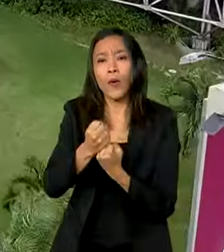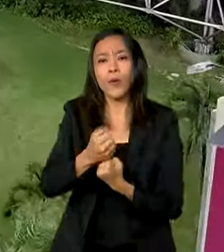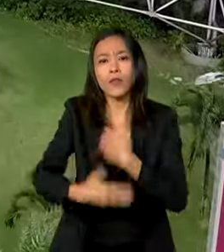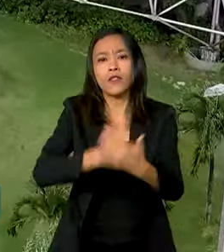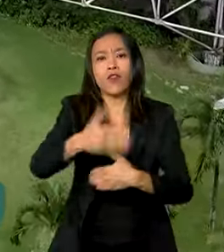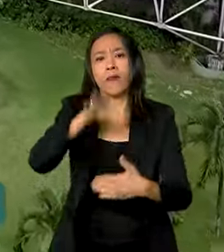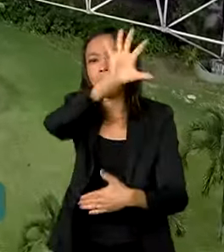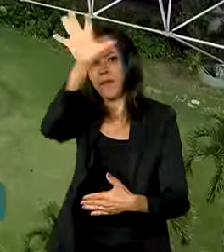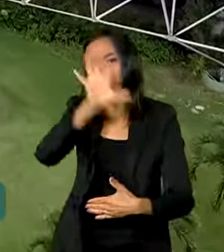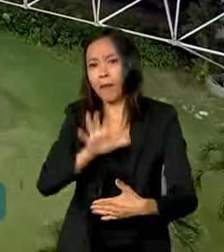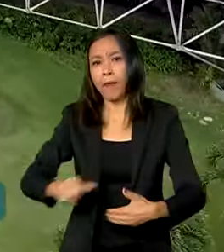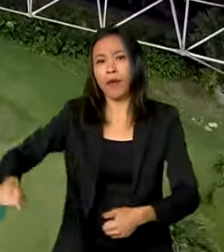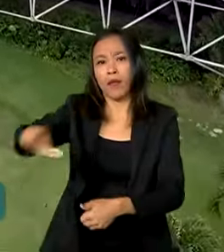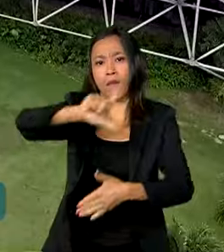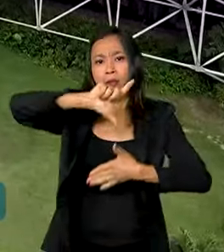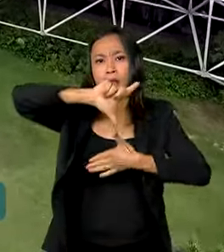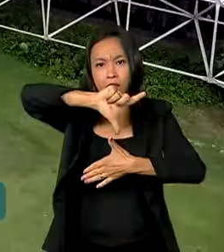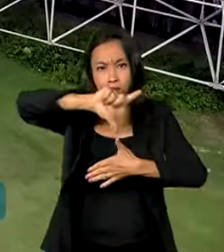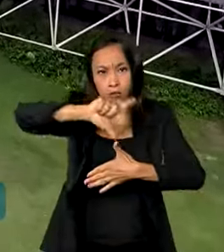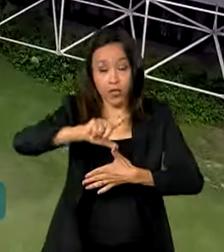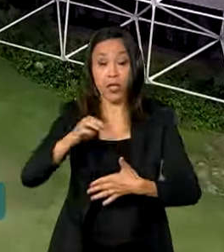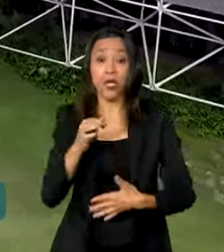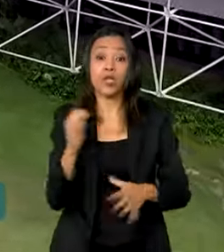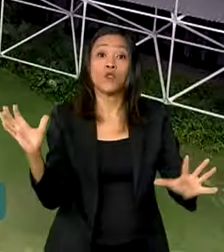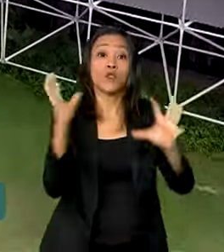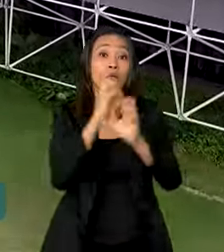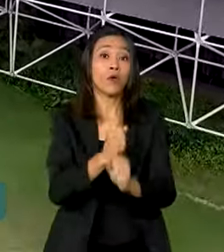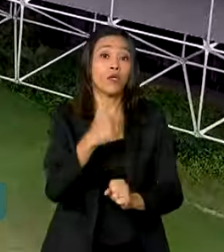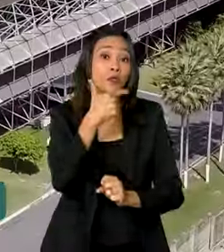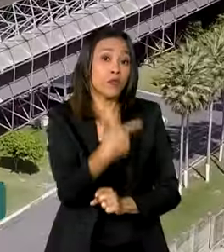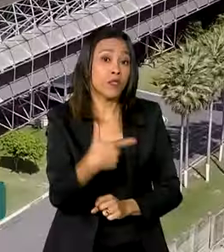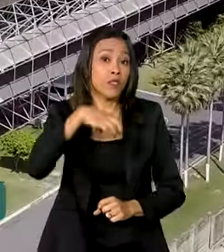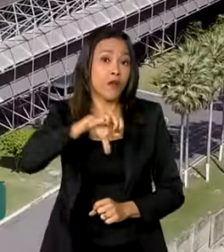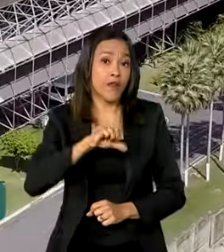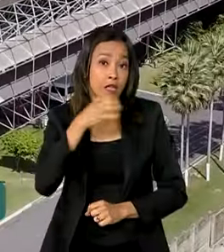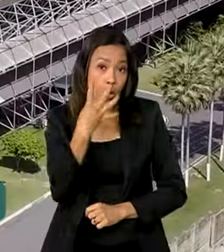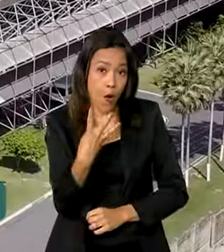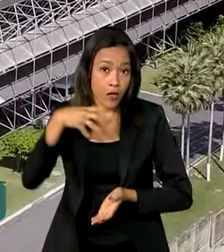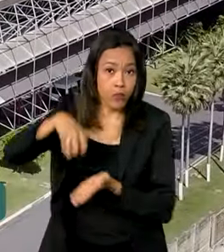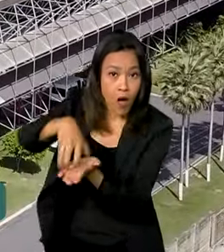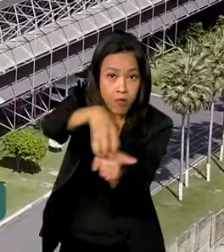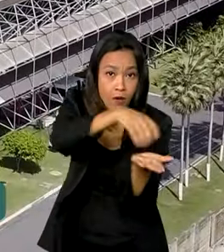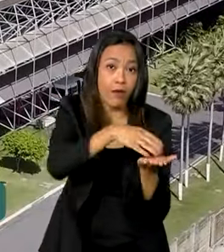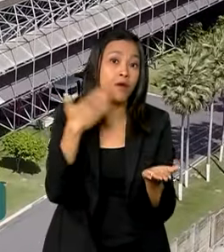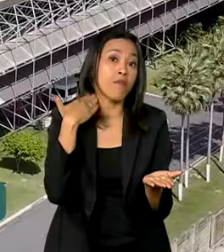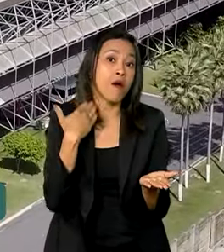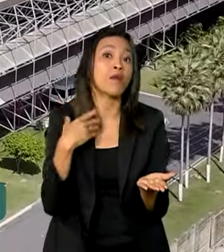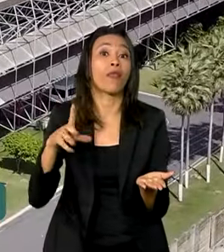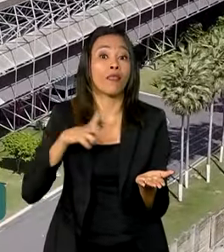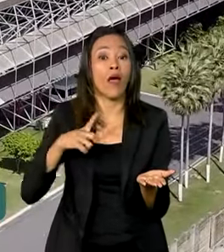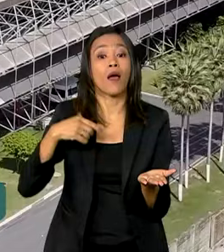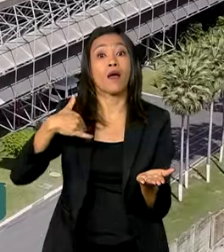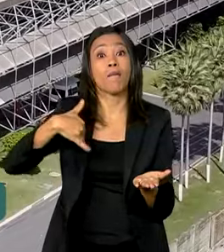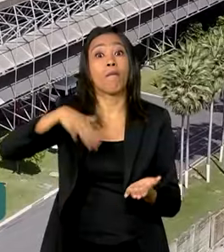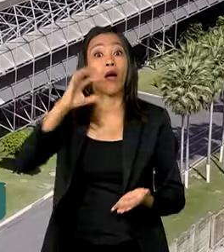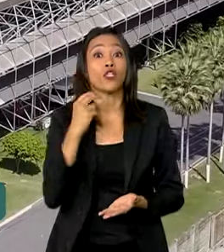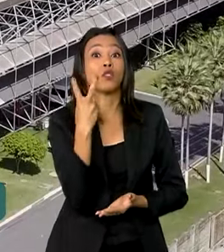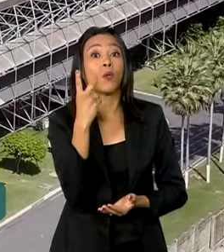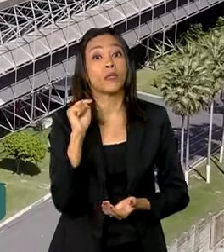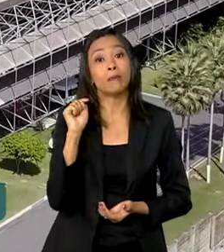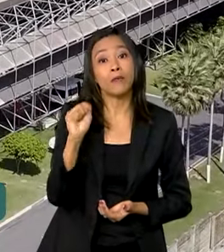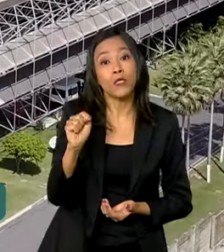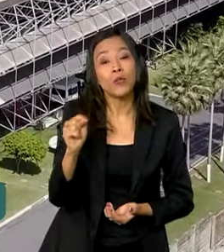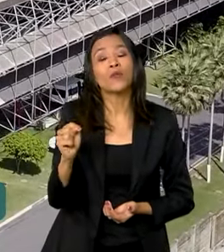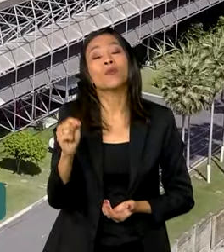América Latina. Com 294 agências, está presente em mais de 2 mil municípios,